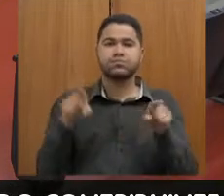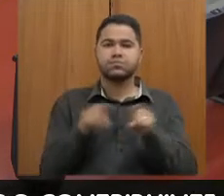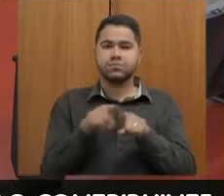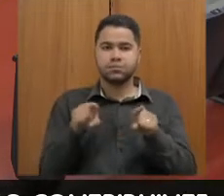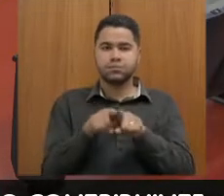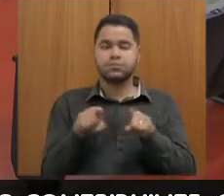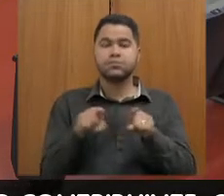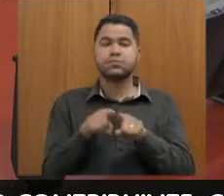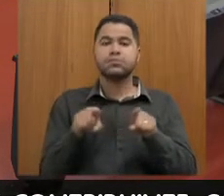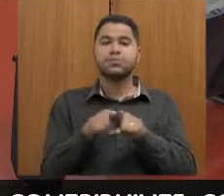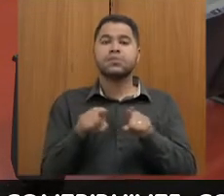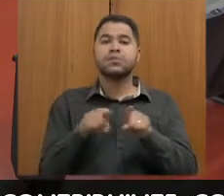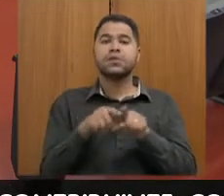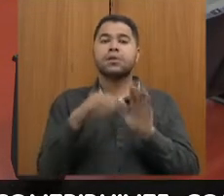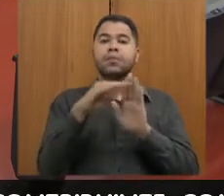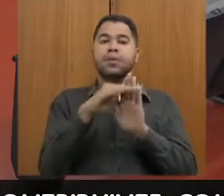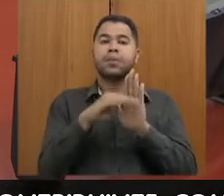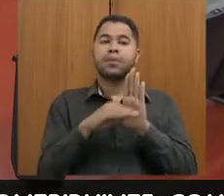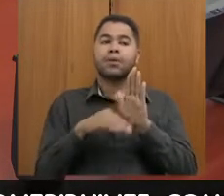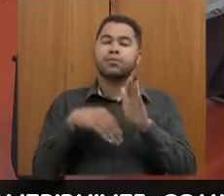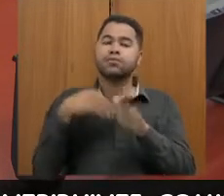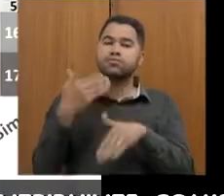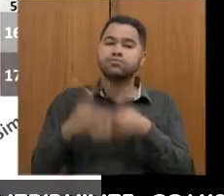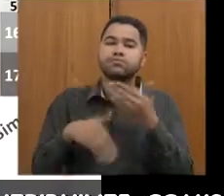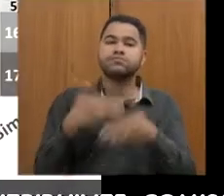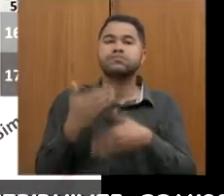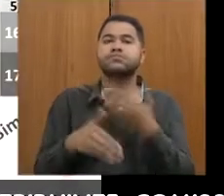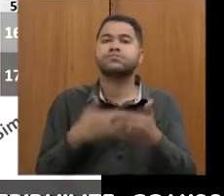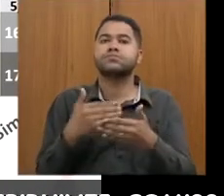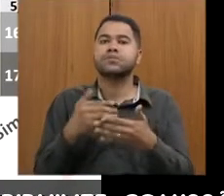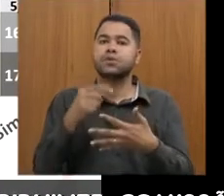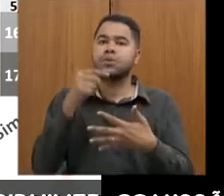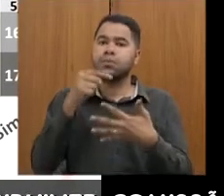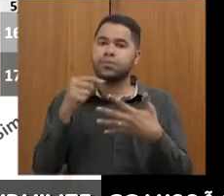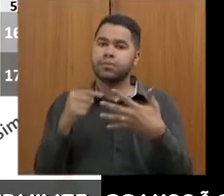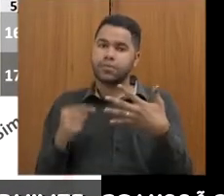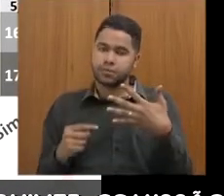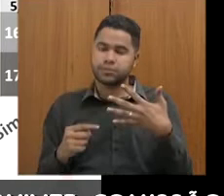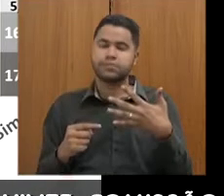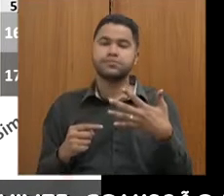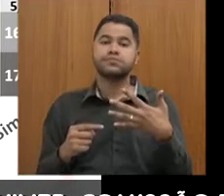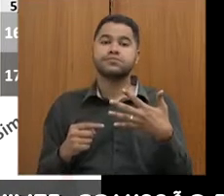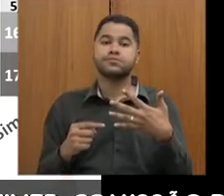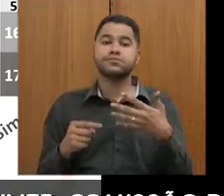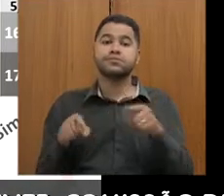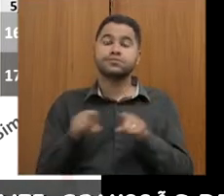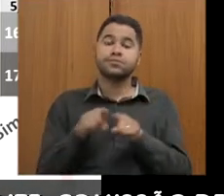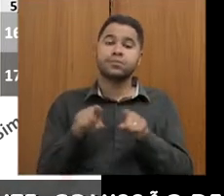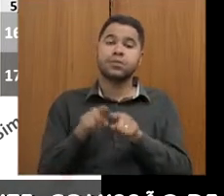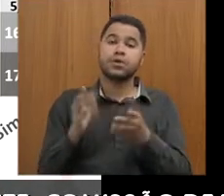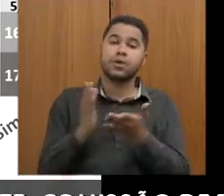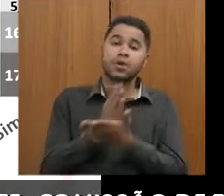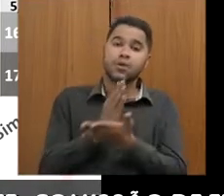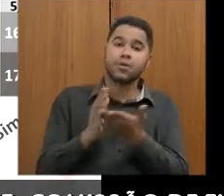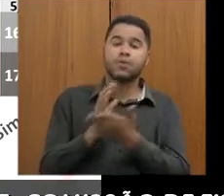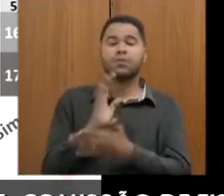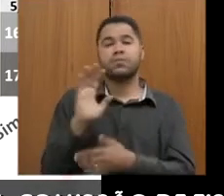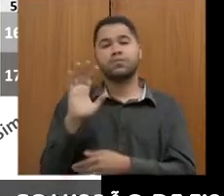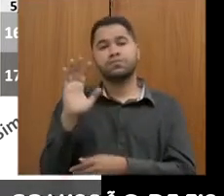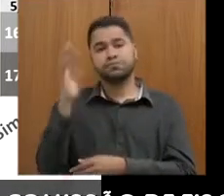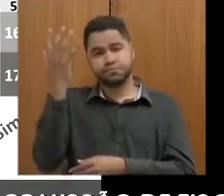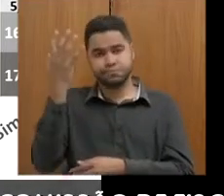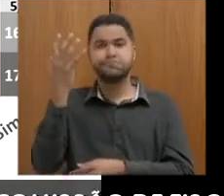mitigação do crescimento, tanto da despesa pessoal, e algumas situações de investimento